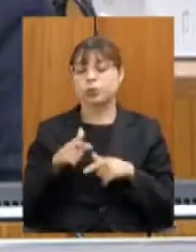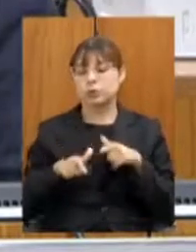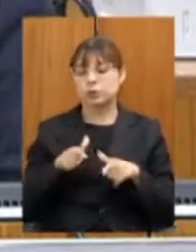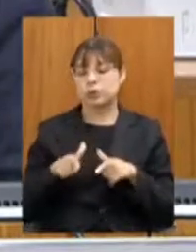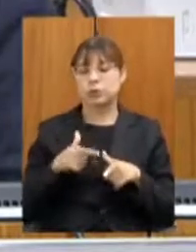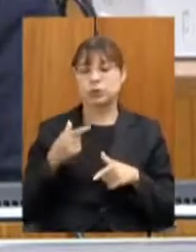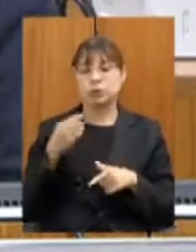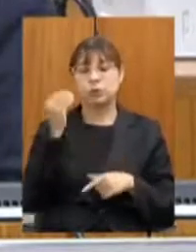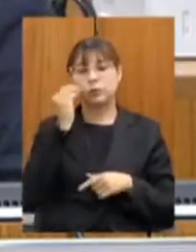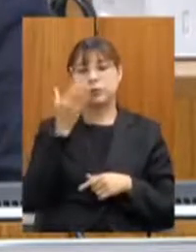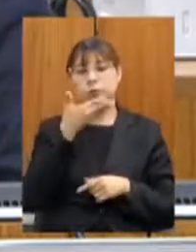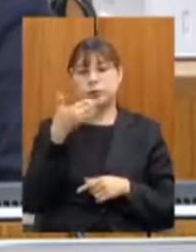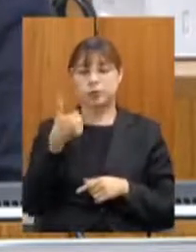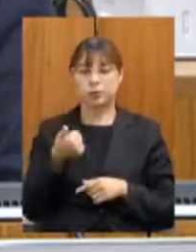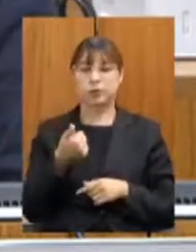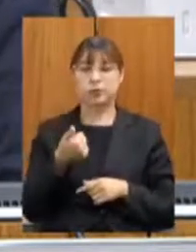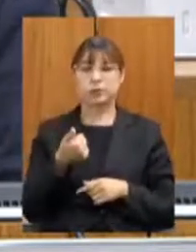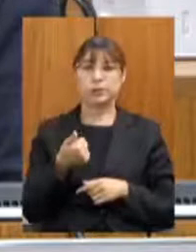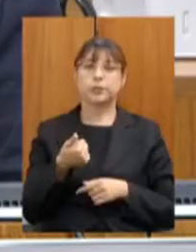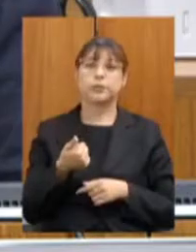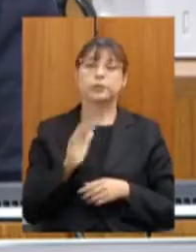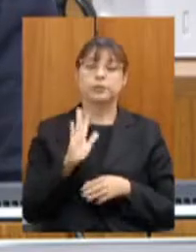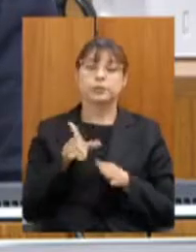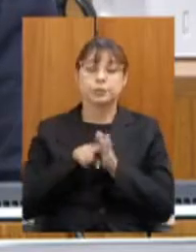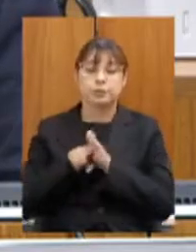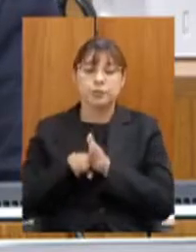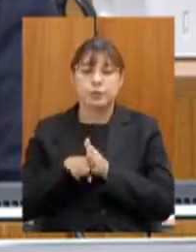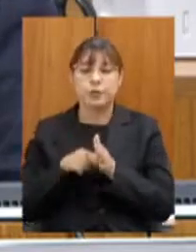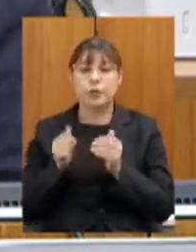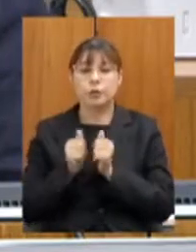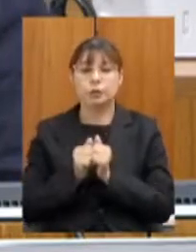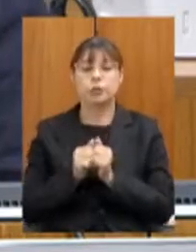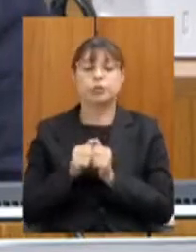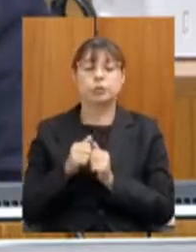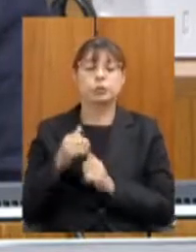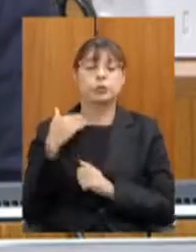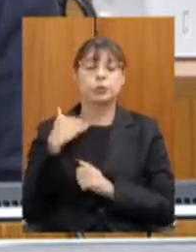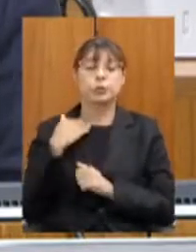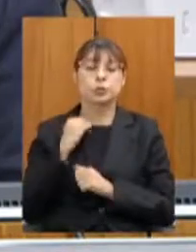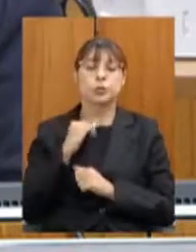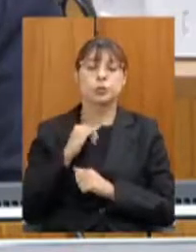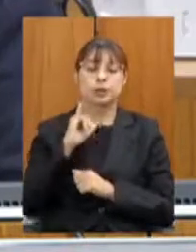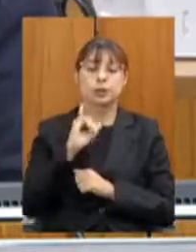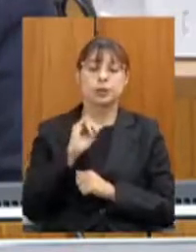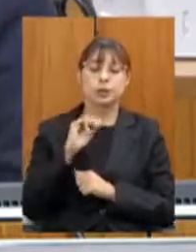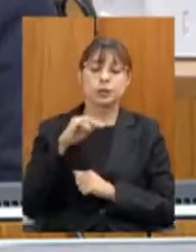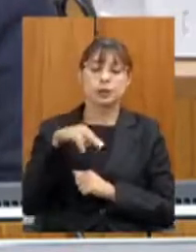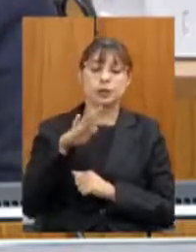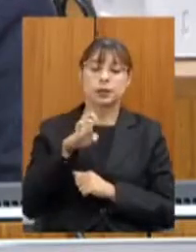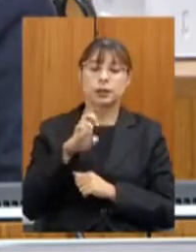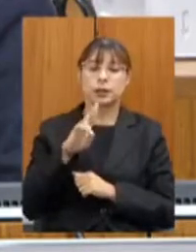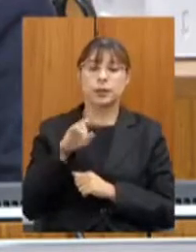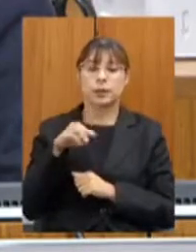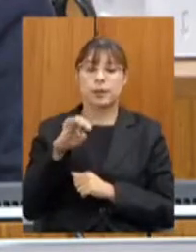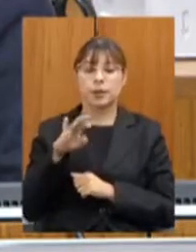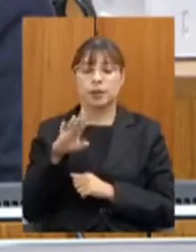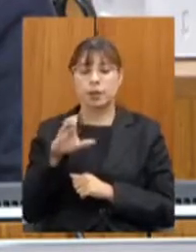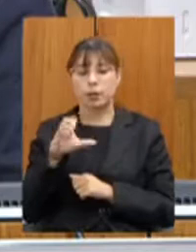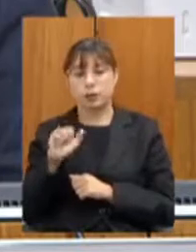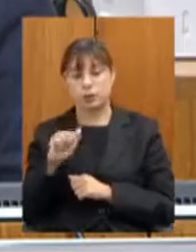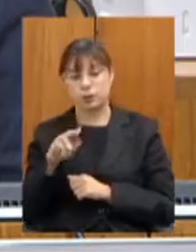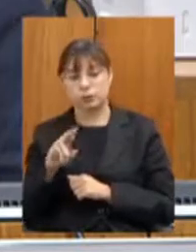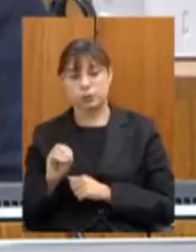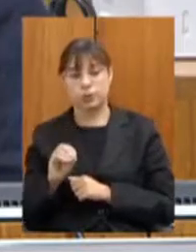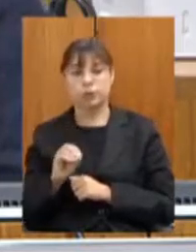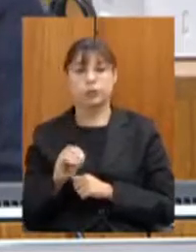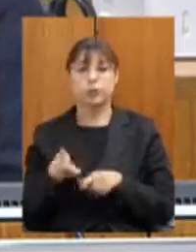melhoria da regulação. Um diagnóstico em parceria com o Banco Interamericano de Desenvolvimento, o IPEA do Ministério da Economia e